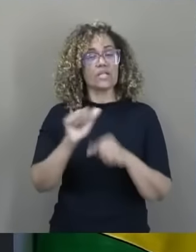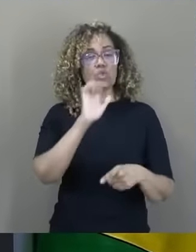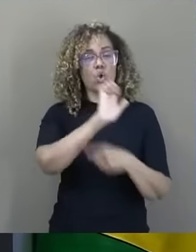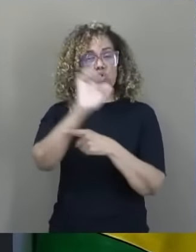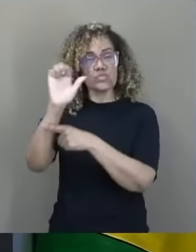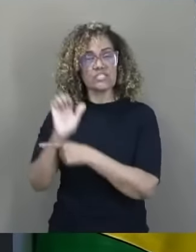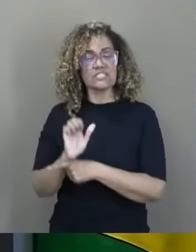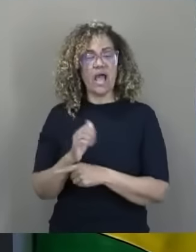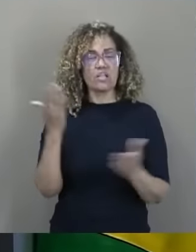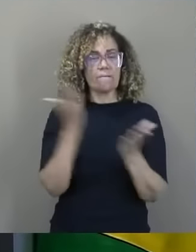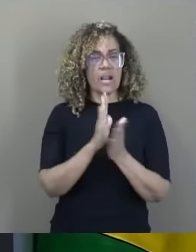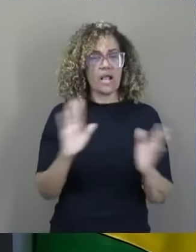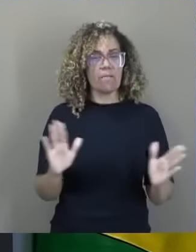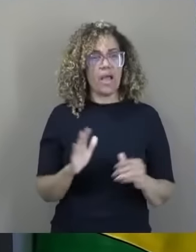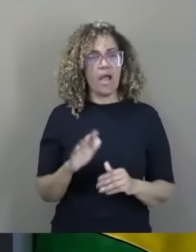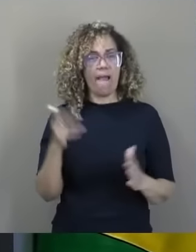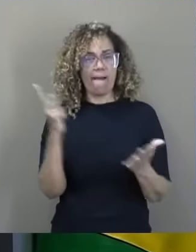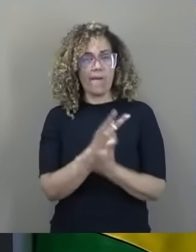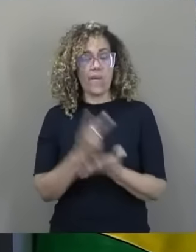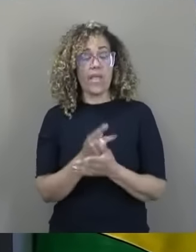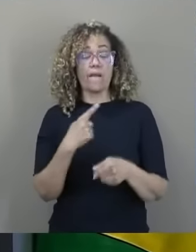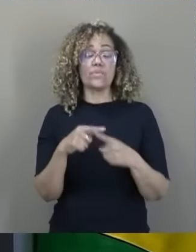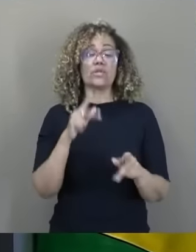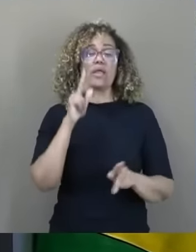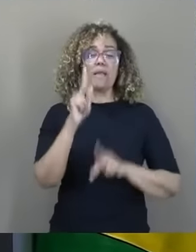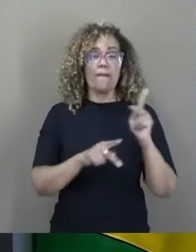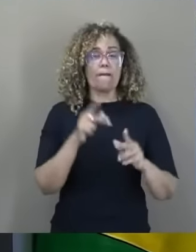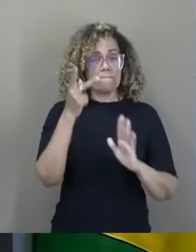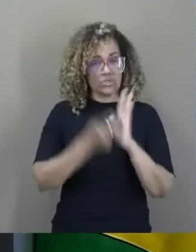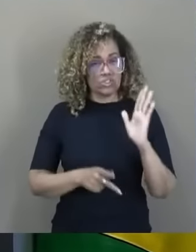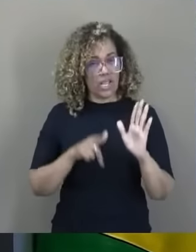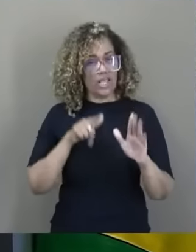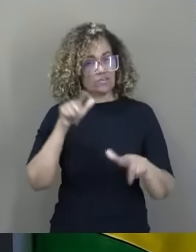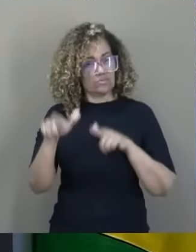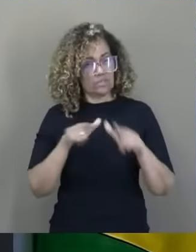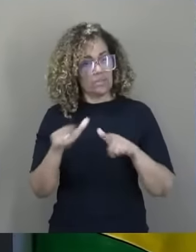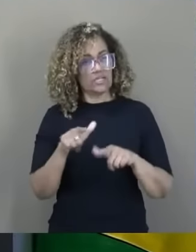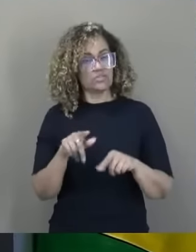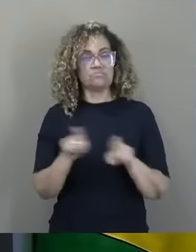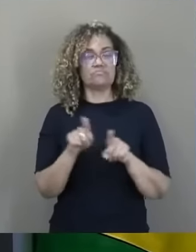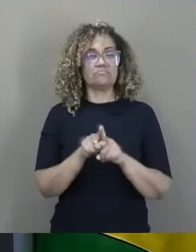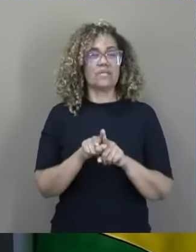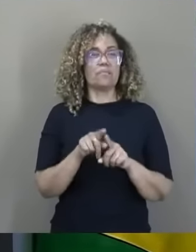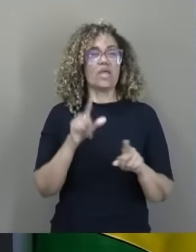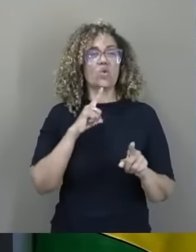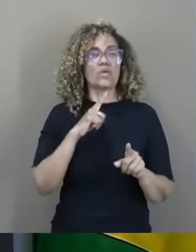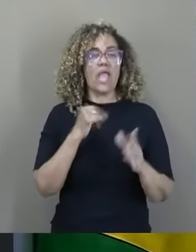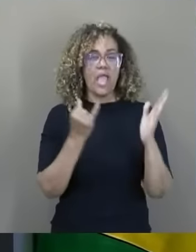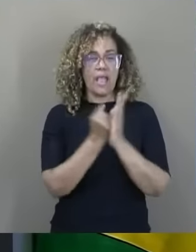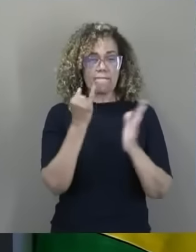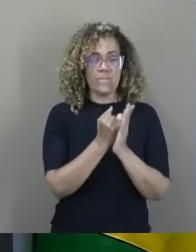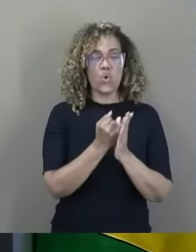para acabar com essa patifaria. Mais um projeto que é do povo, que é para o trabalhador. Olha isso aqui. Isenta de imposto de renda quem ganha até R$ 5 mil.